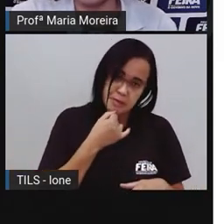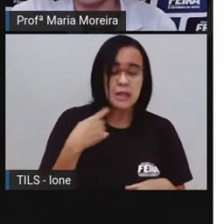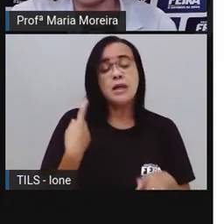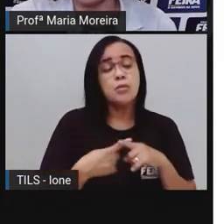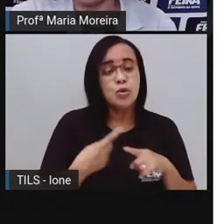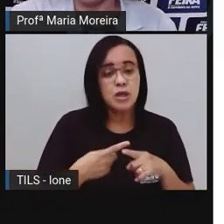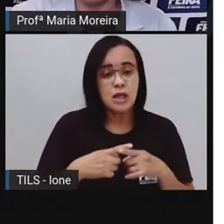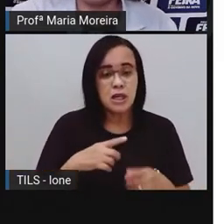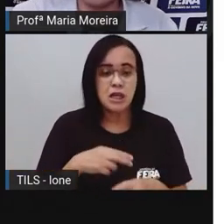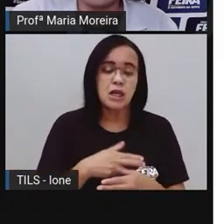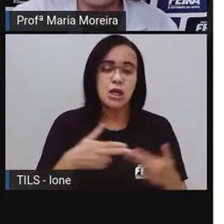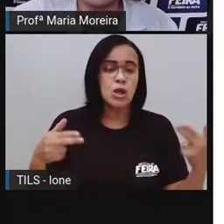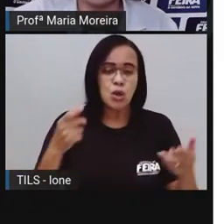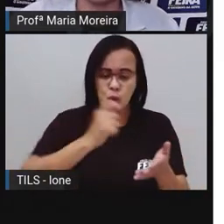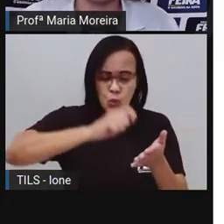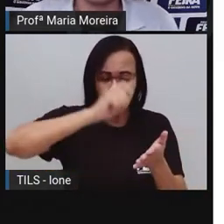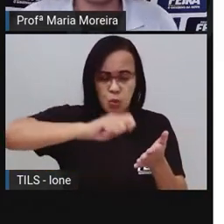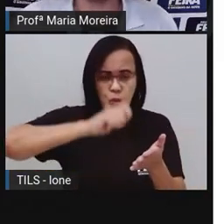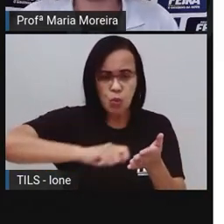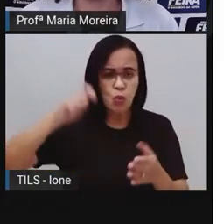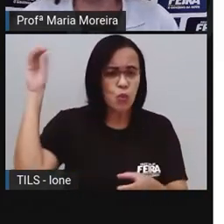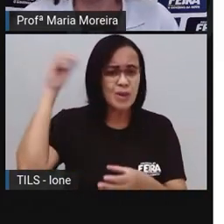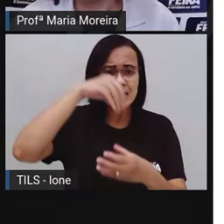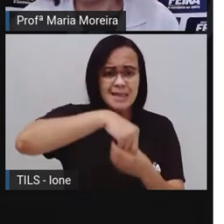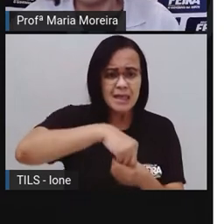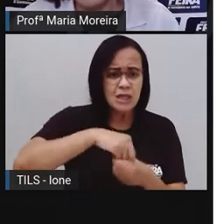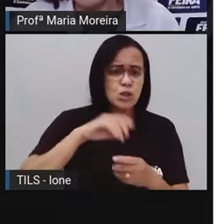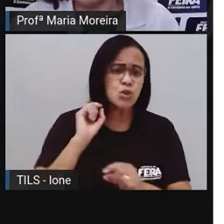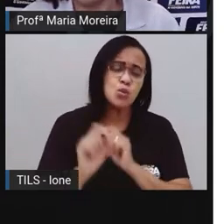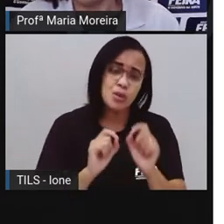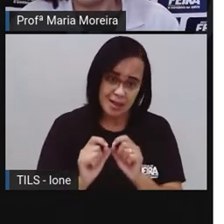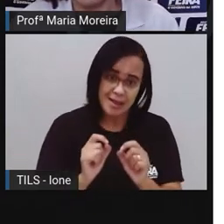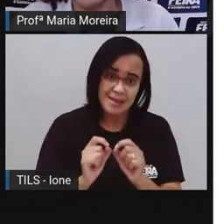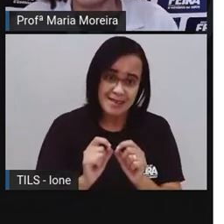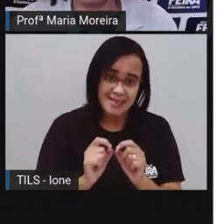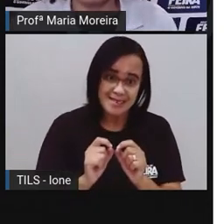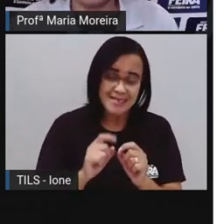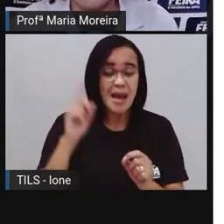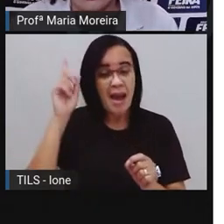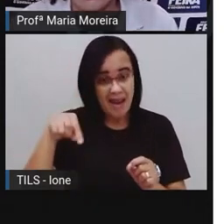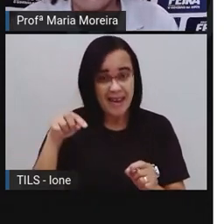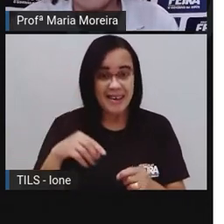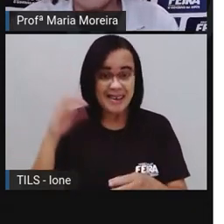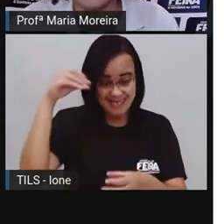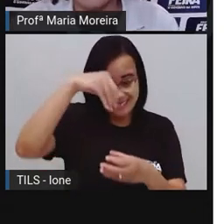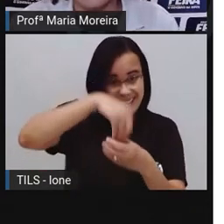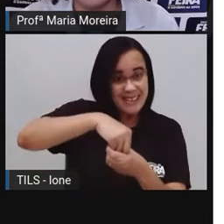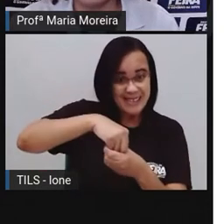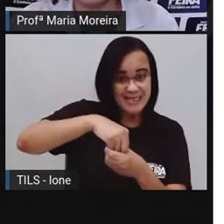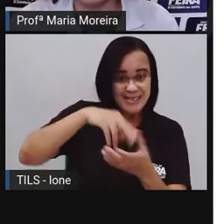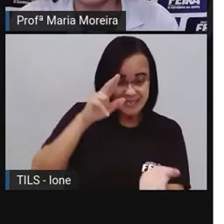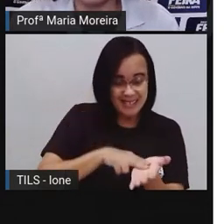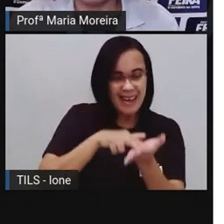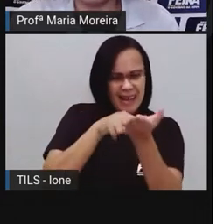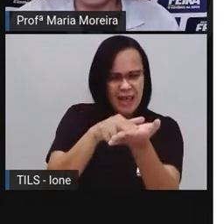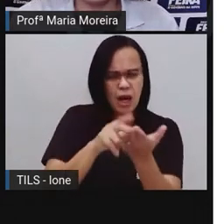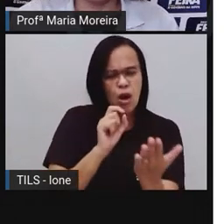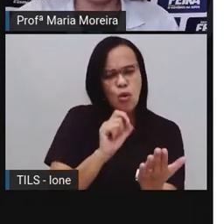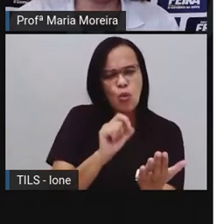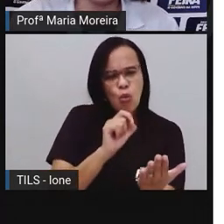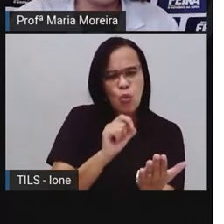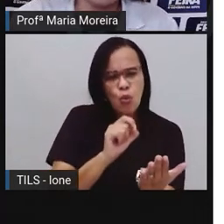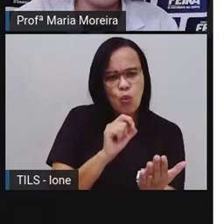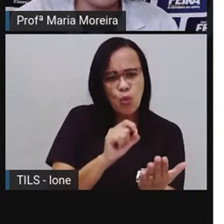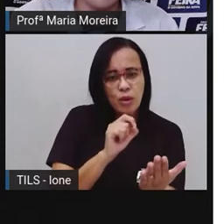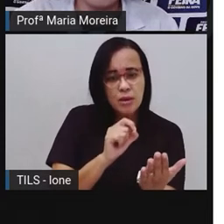motivo de alegria ou de tristeza? É justamente o conteúdo, o corpo do meu texto, né? Bom, a